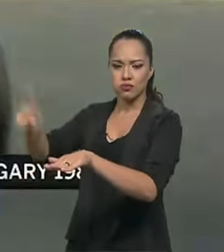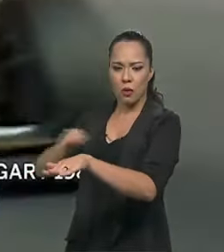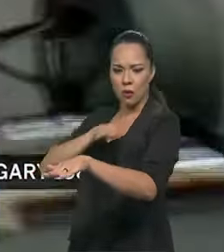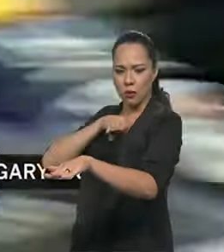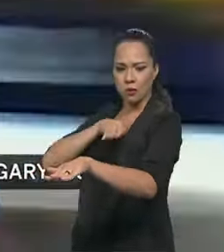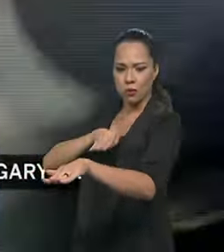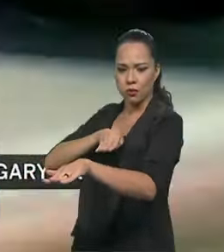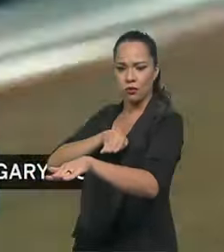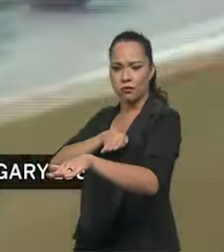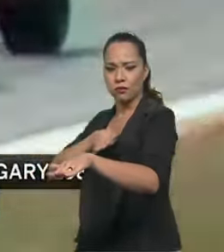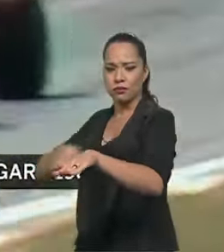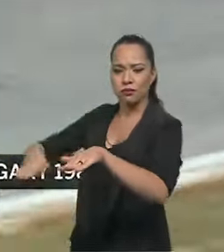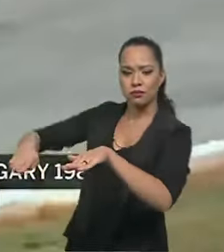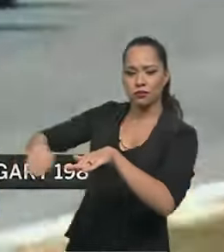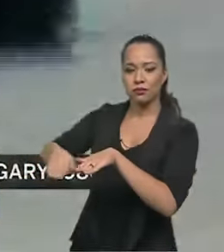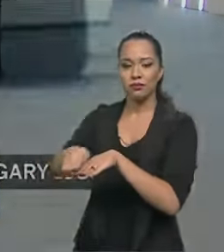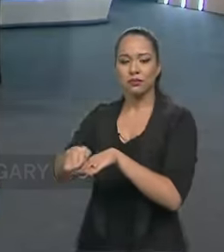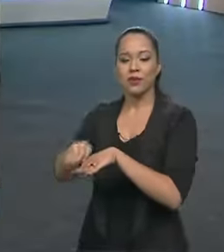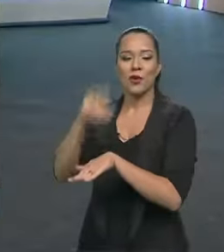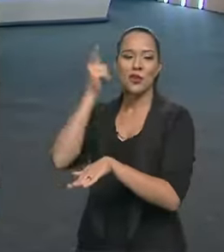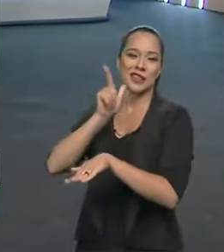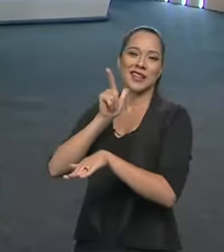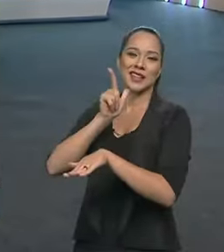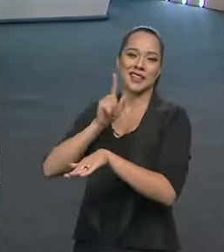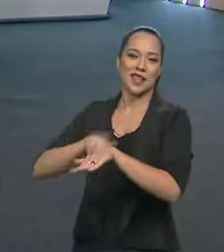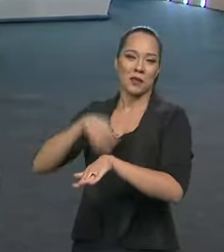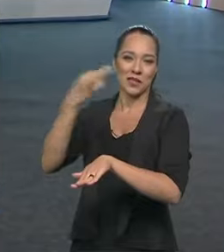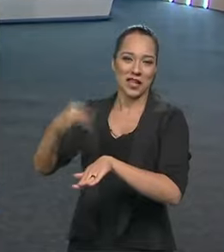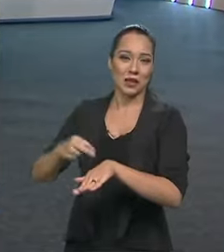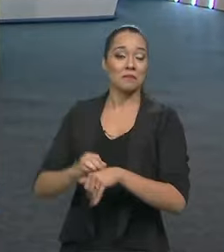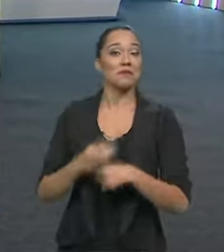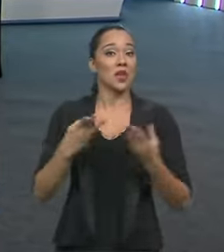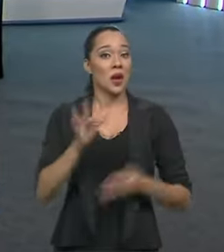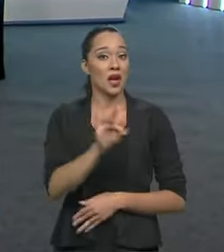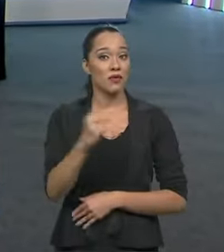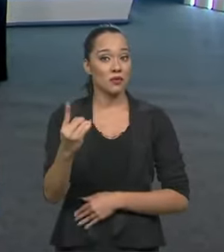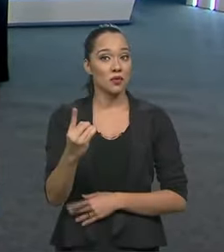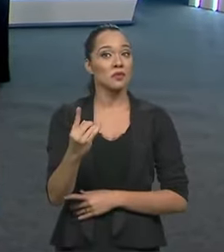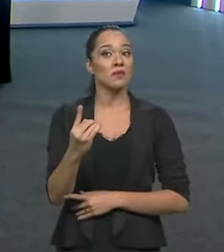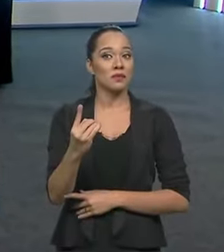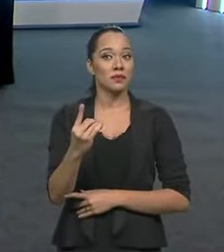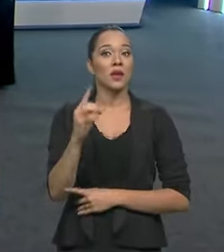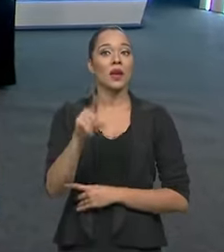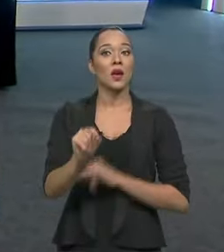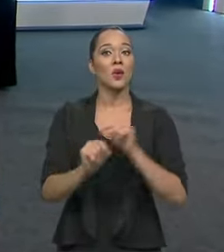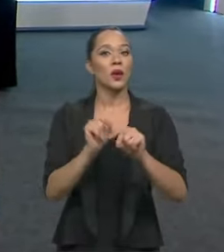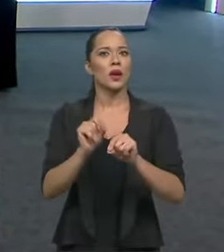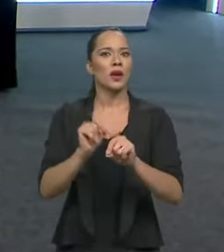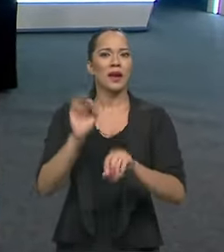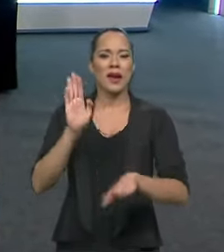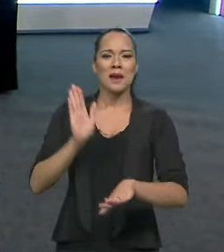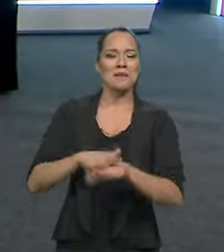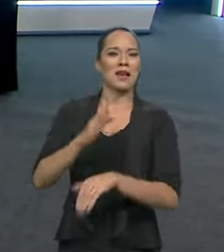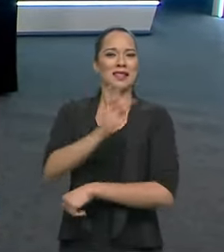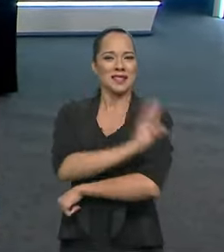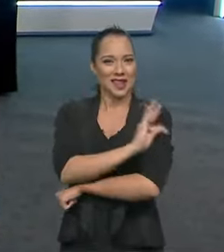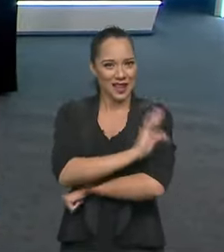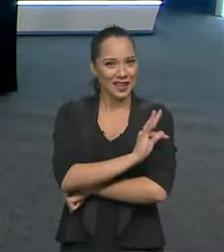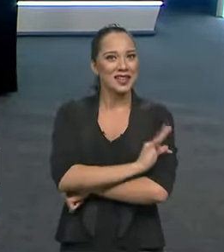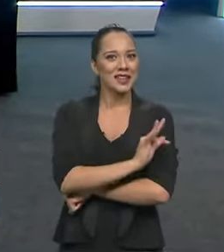entrar nele e sair na hora certa. Entende? Então, a Fórmula 1 eu achava que era mais técnica